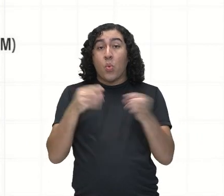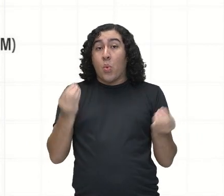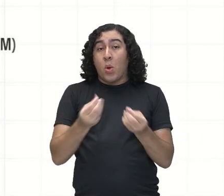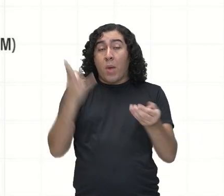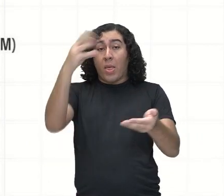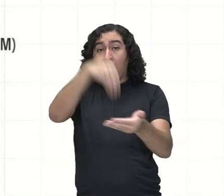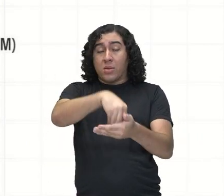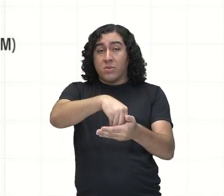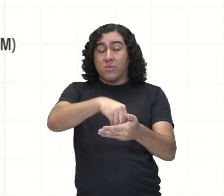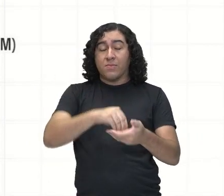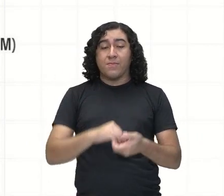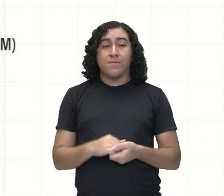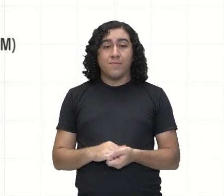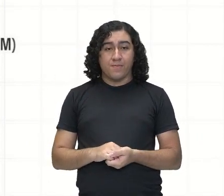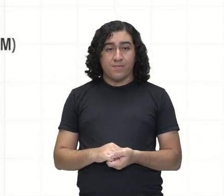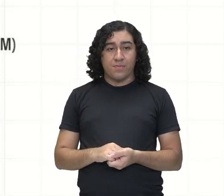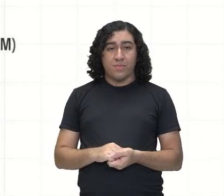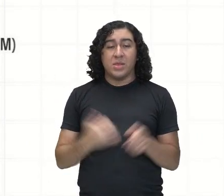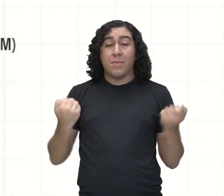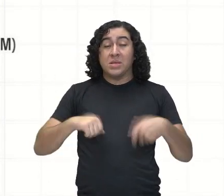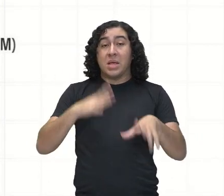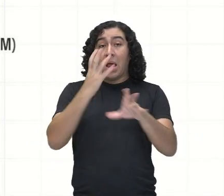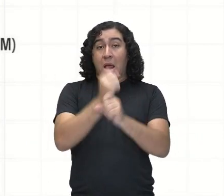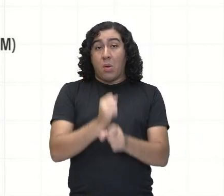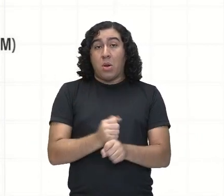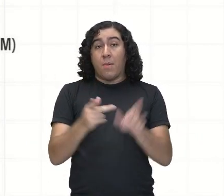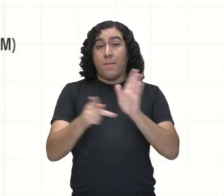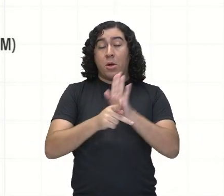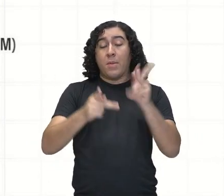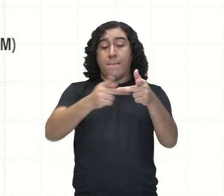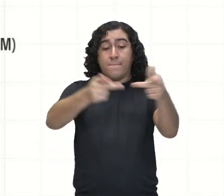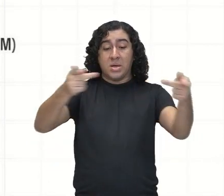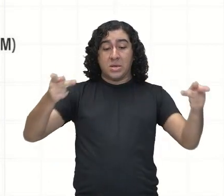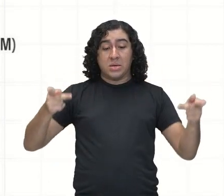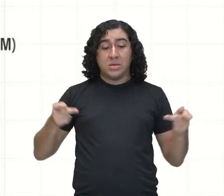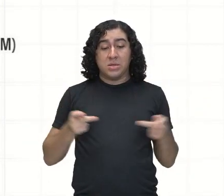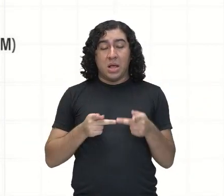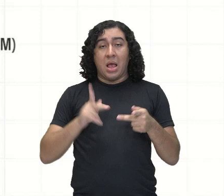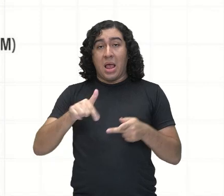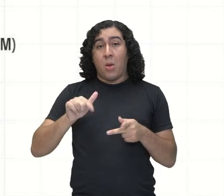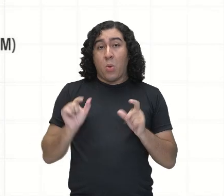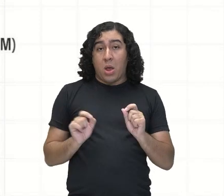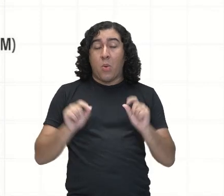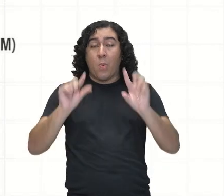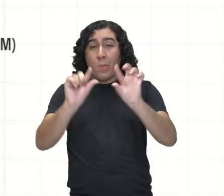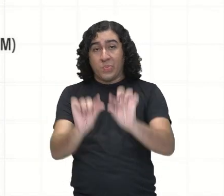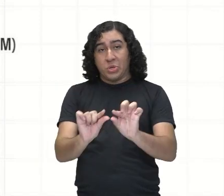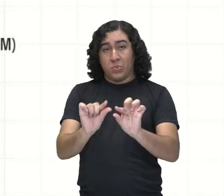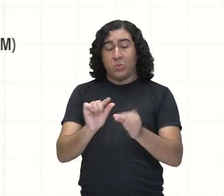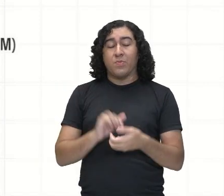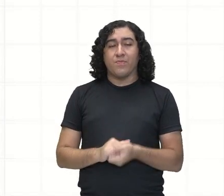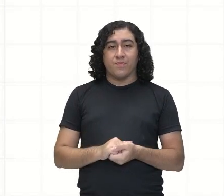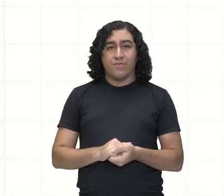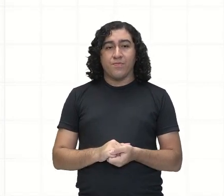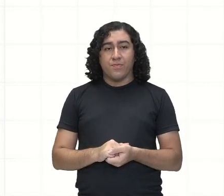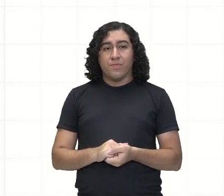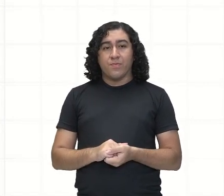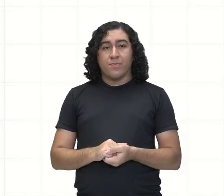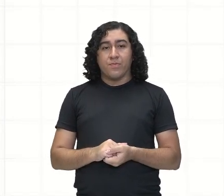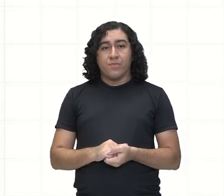Nós iremos calcular em cima das medidas da própria pizza. Que é o mínimo, né? Vai ficar apertadíssima lá dentro.